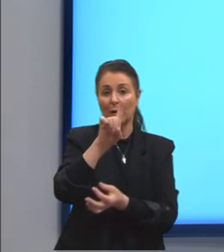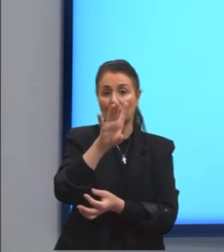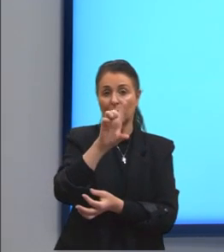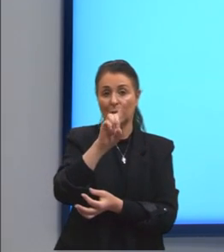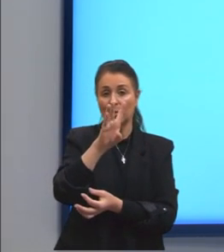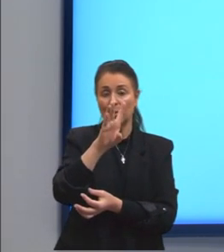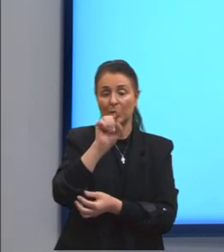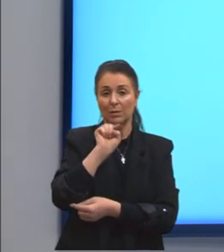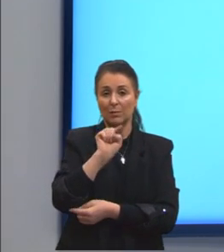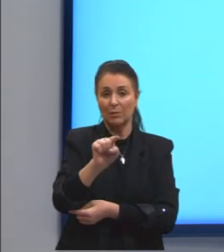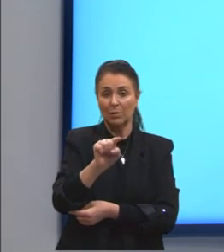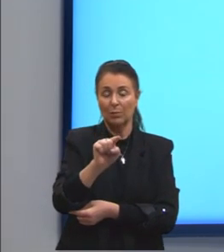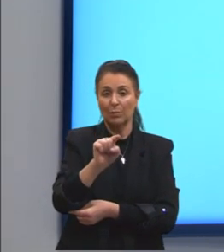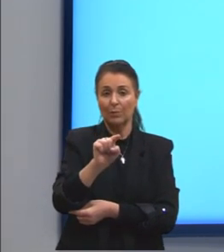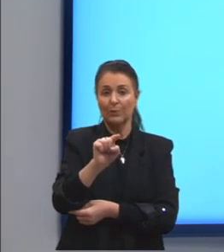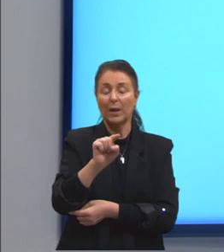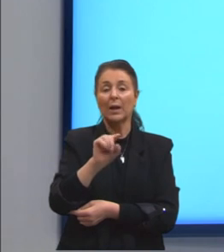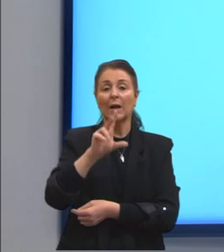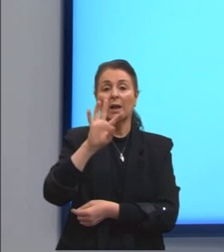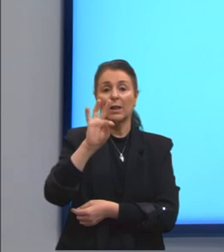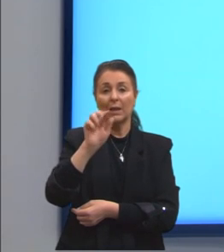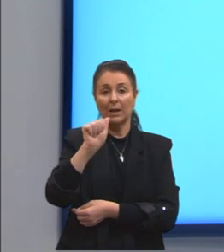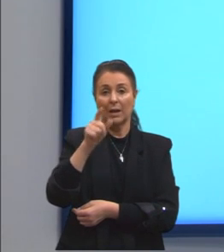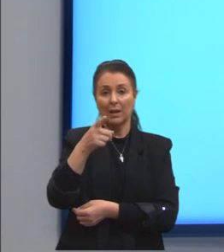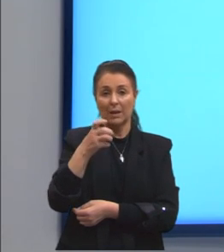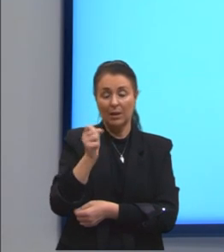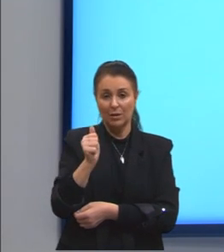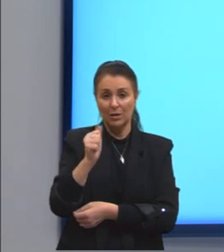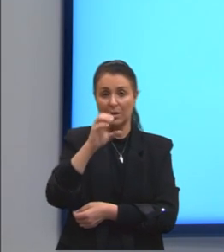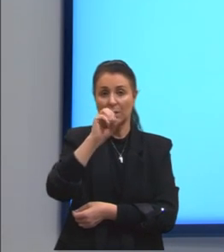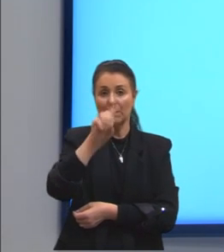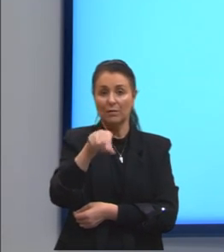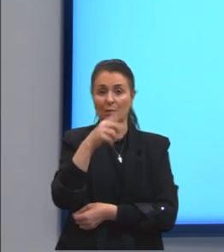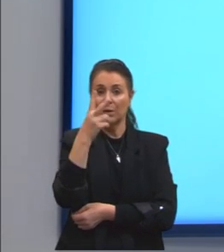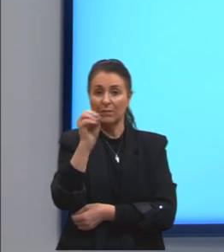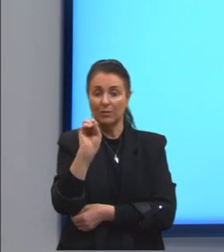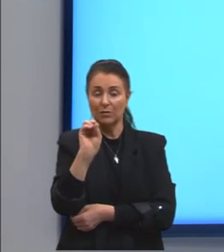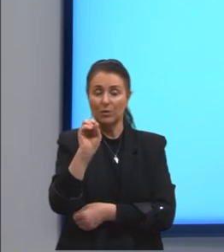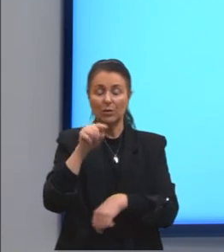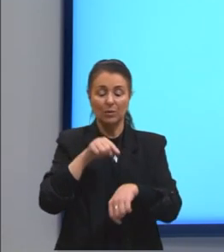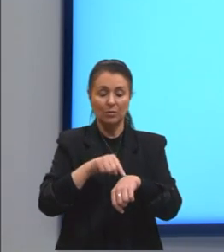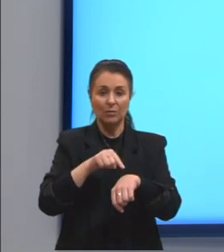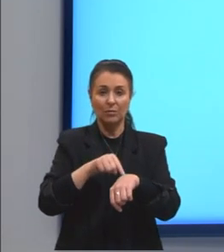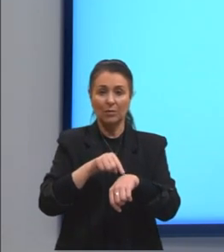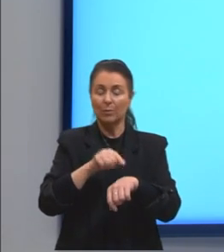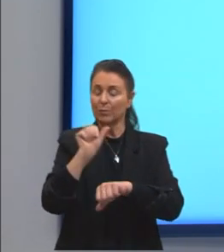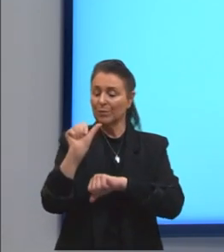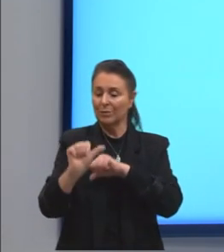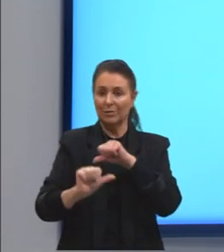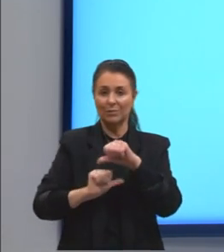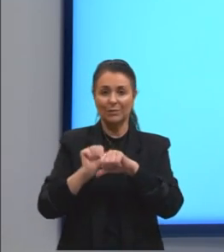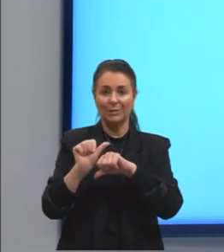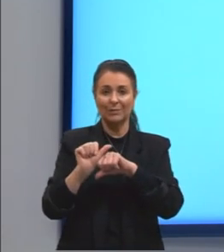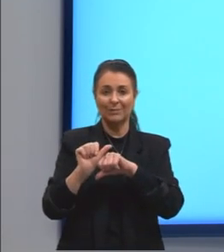No lugar da taxa, é 0,2 ou 0,20. E o tempo não muda.